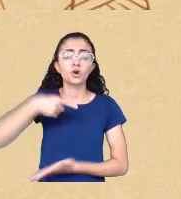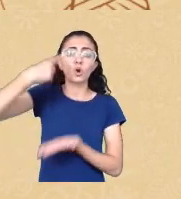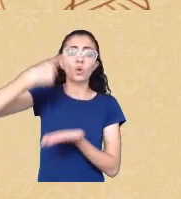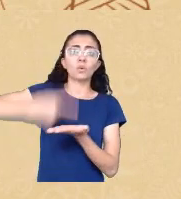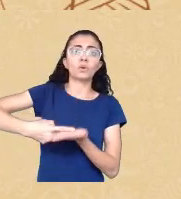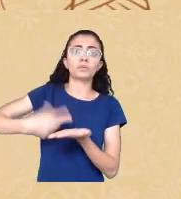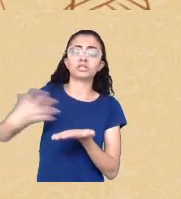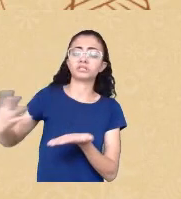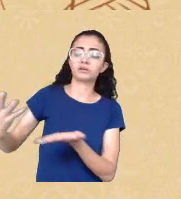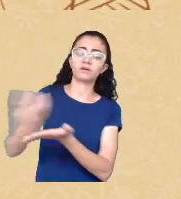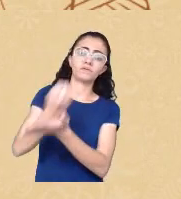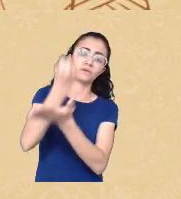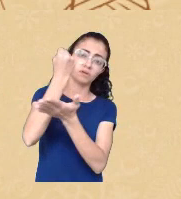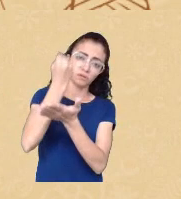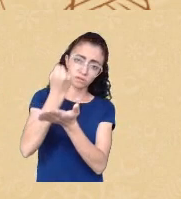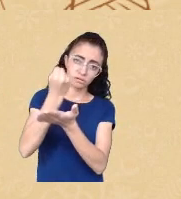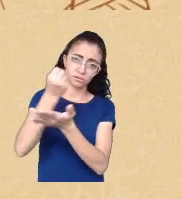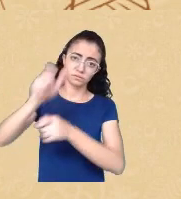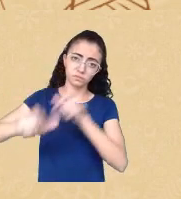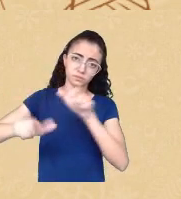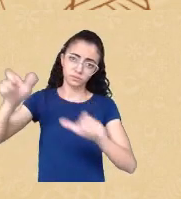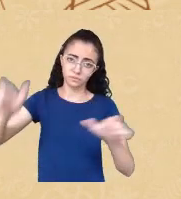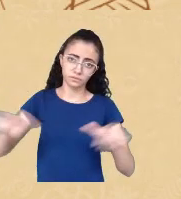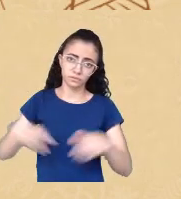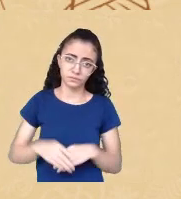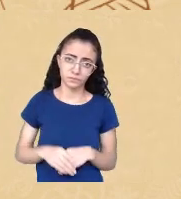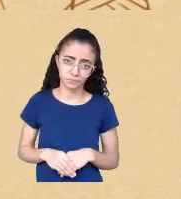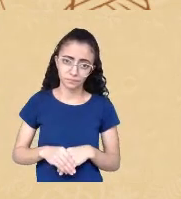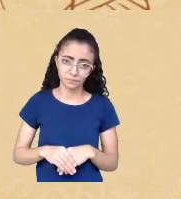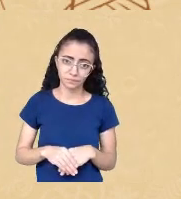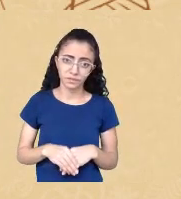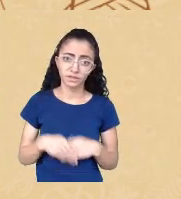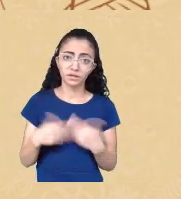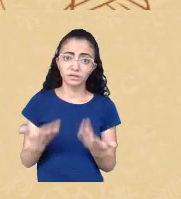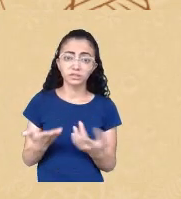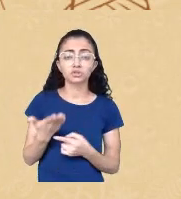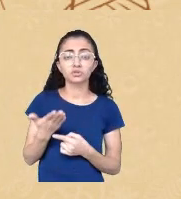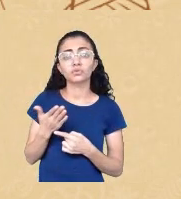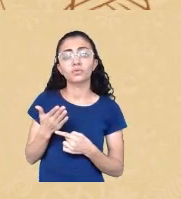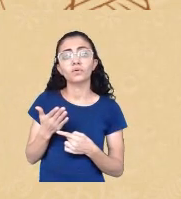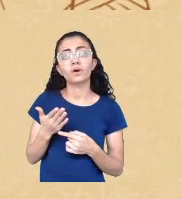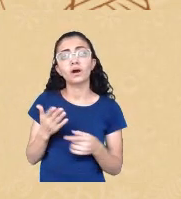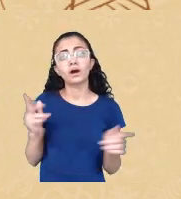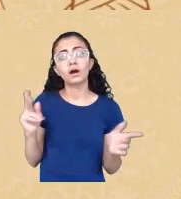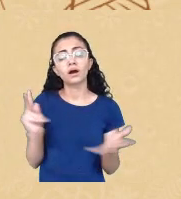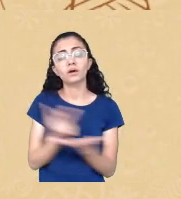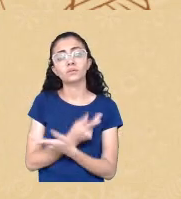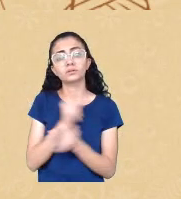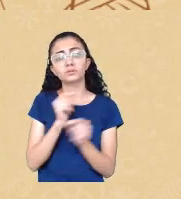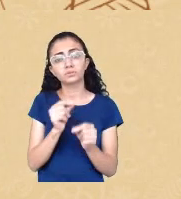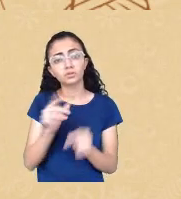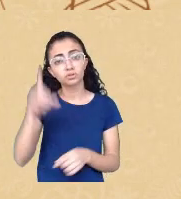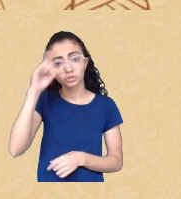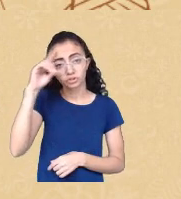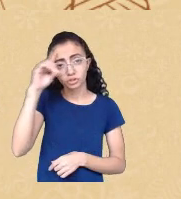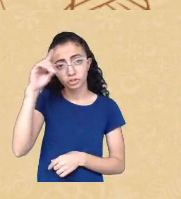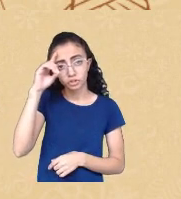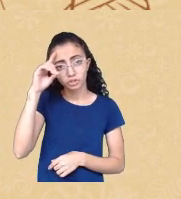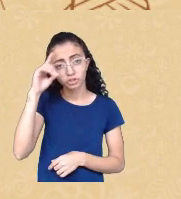isso torna o dia a dia o cotidiano de crianças jovens e adultos de religiões afro